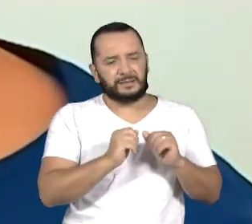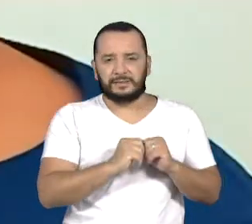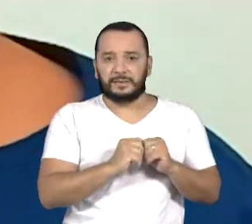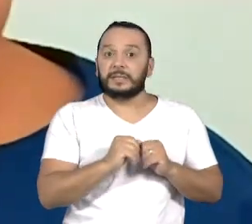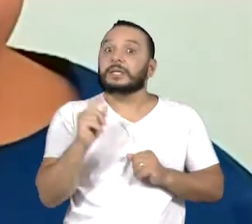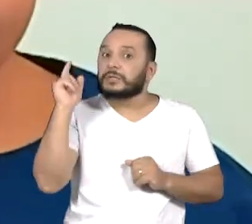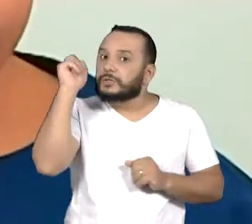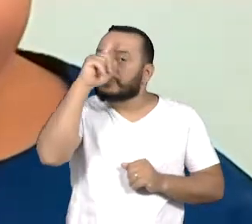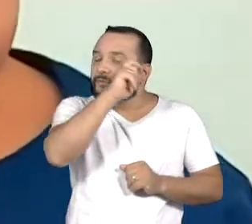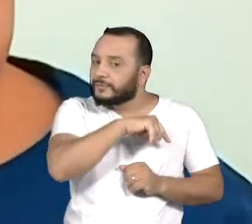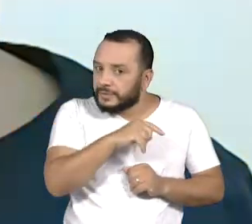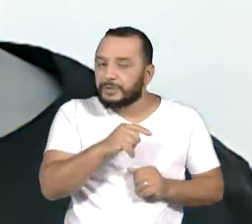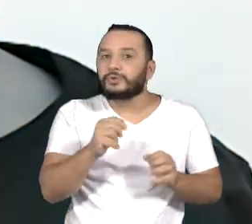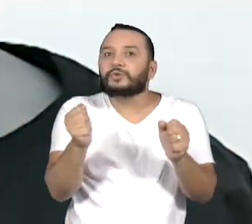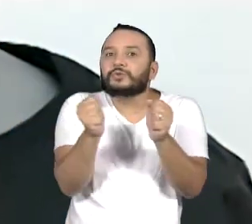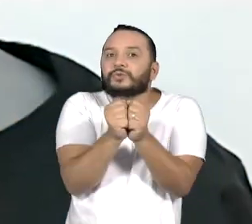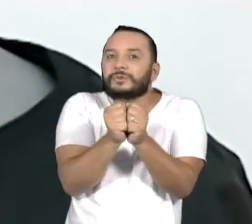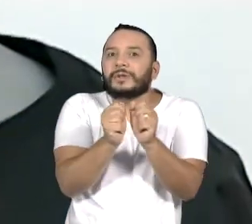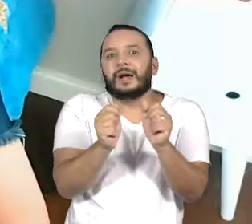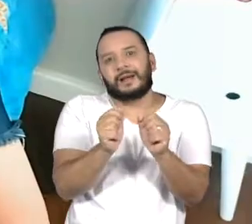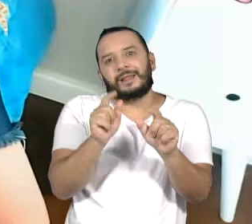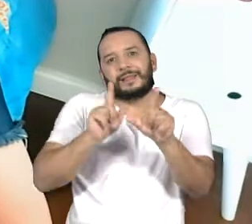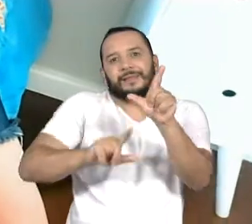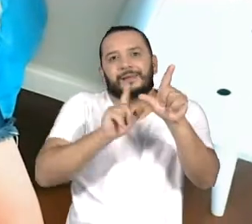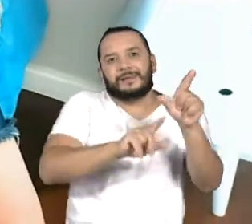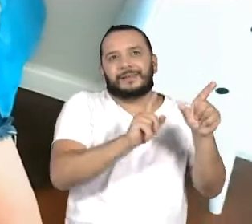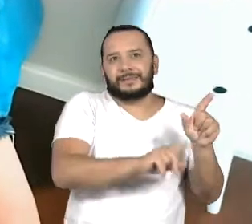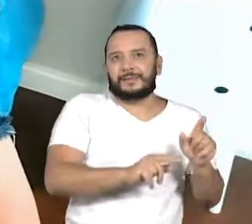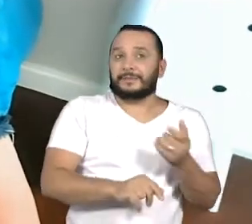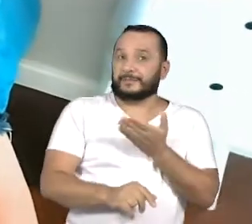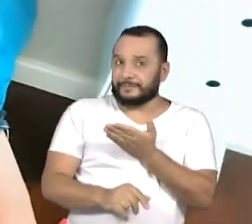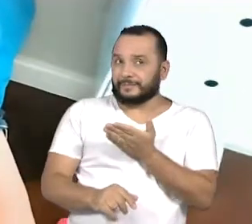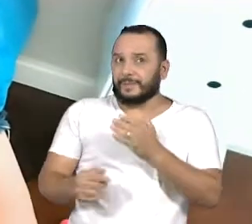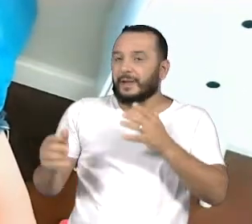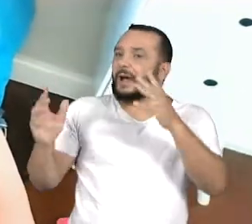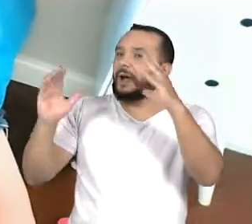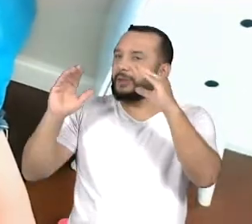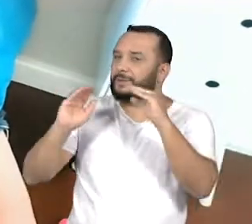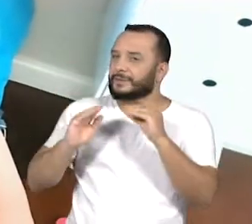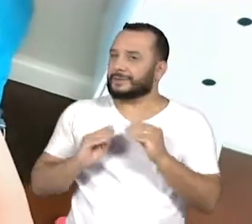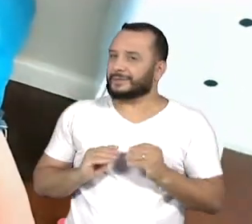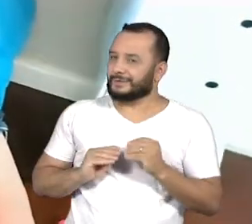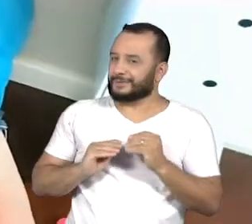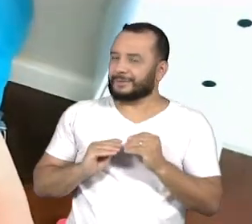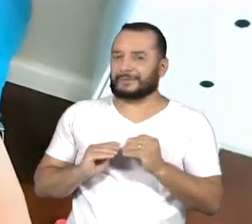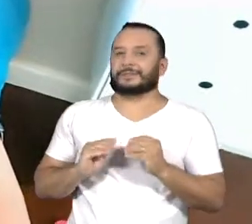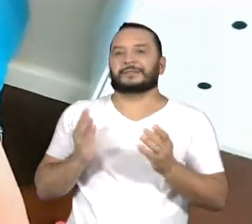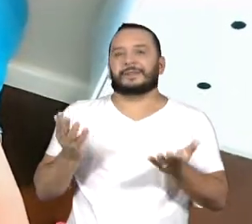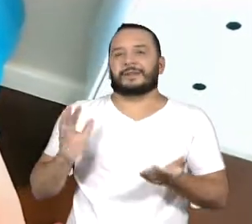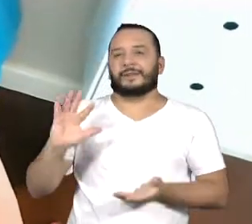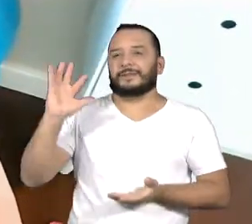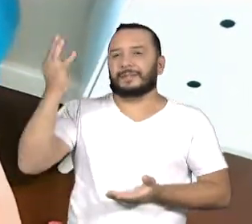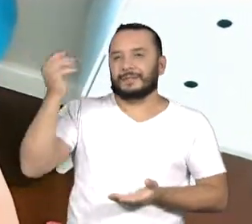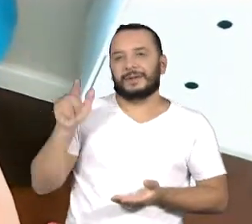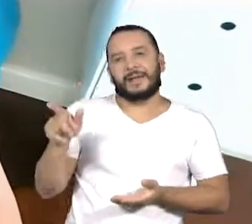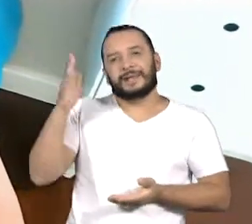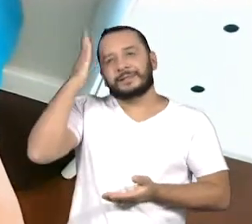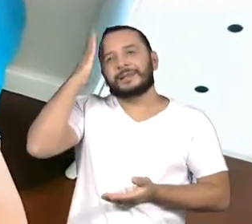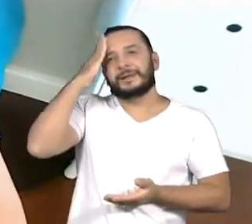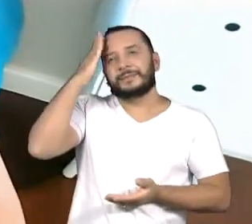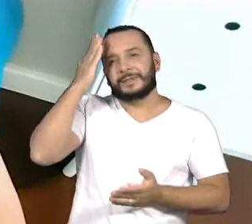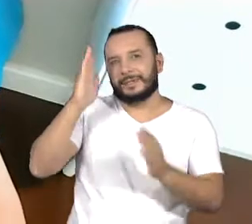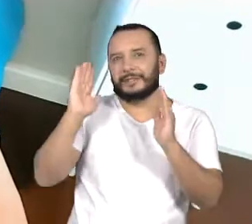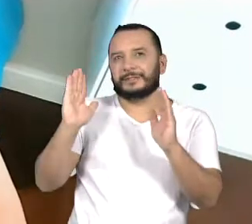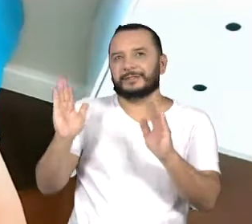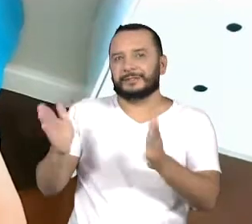difícil juntar as letrinhas. Então, anoiteceu. E, de repente, ela sabia exatamente